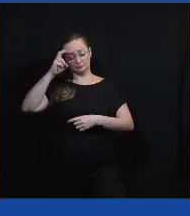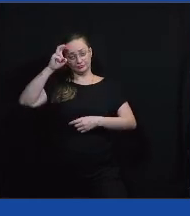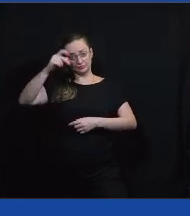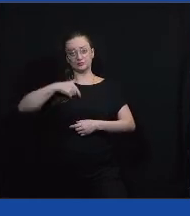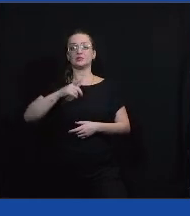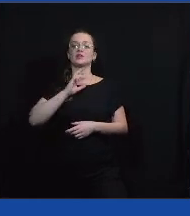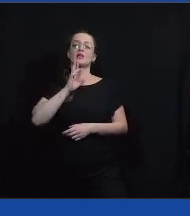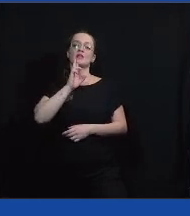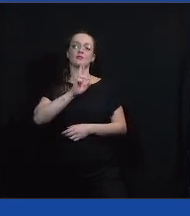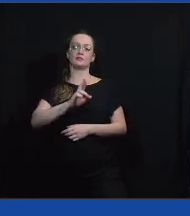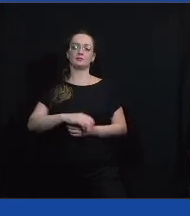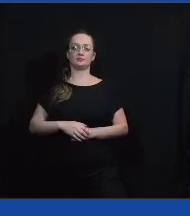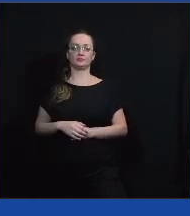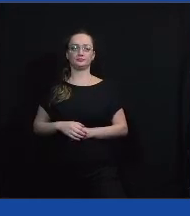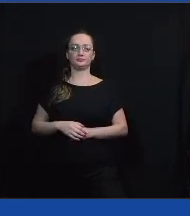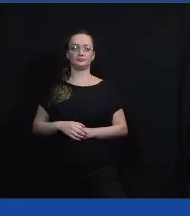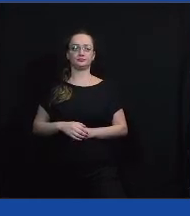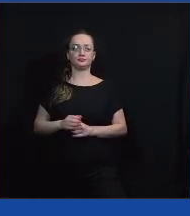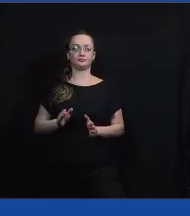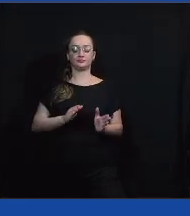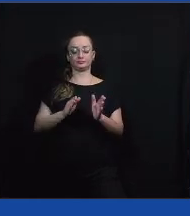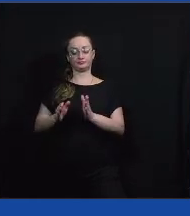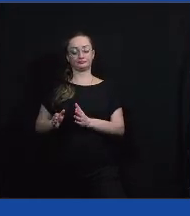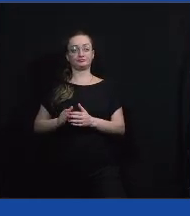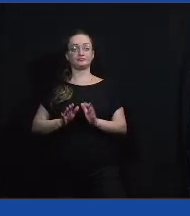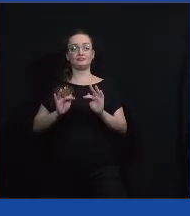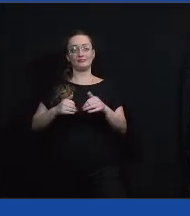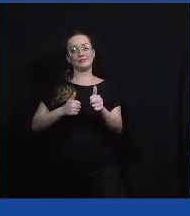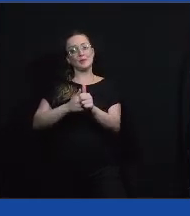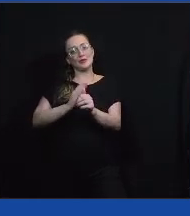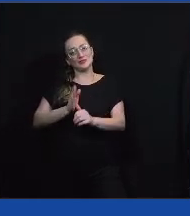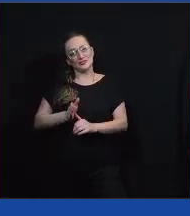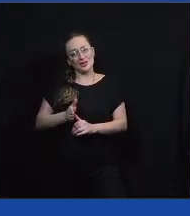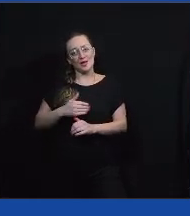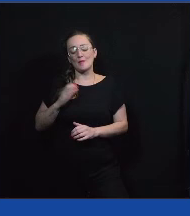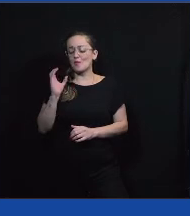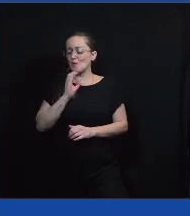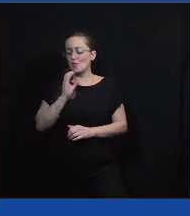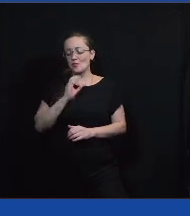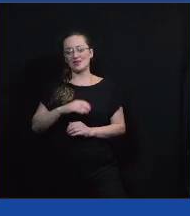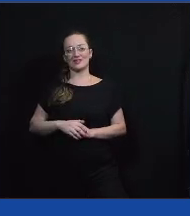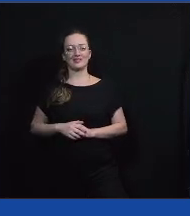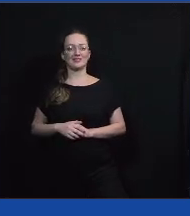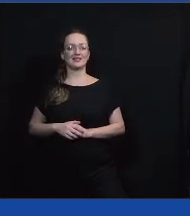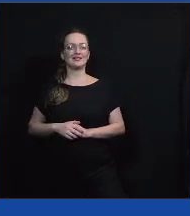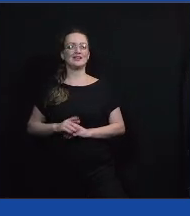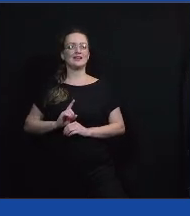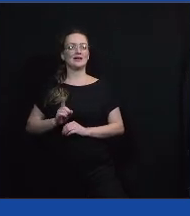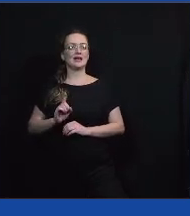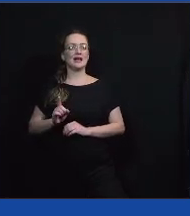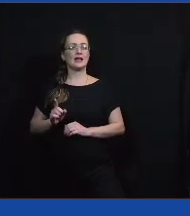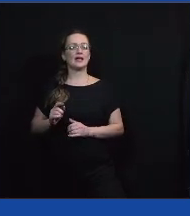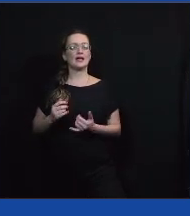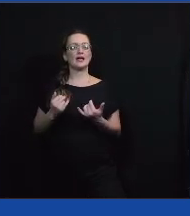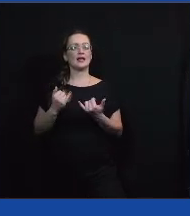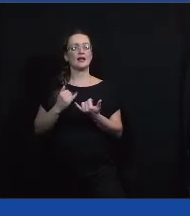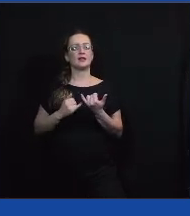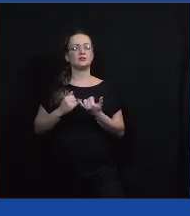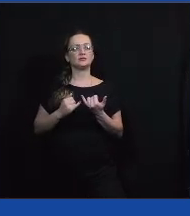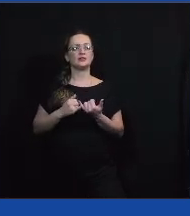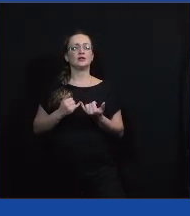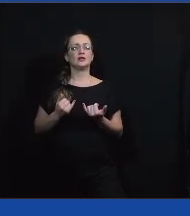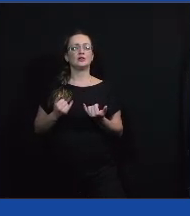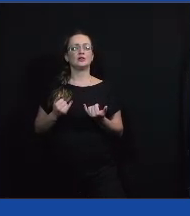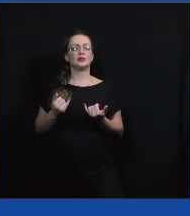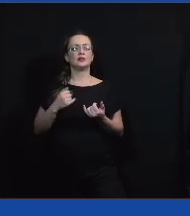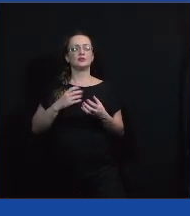resultado. Já encaminhando a gente para o final, porque é muito corrido, aqui é como seria se o Canvas tivesse